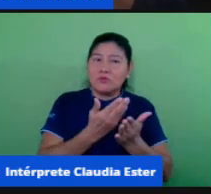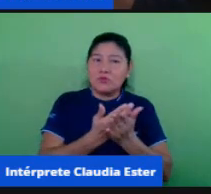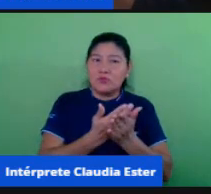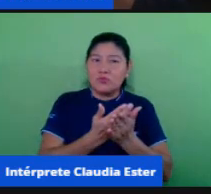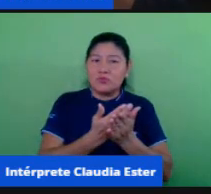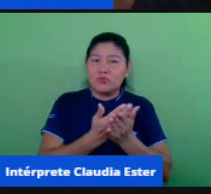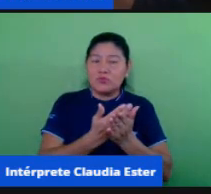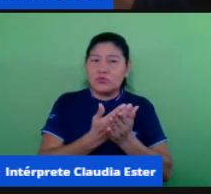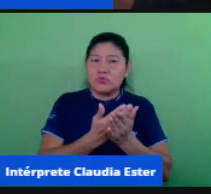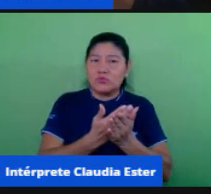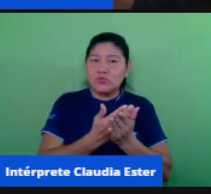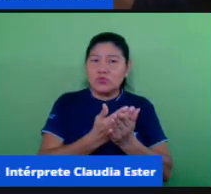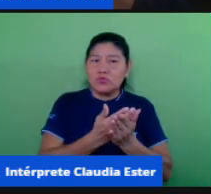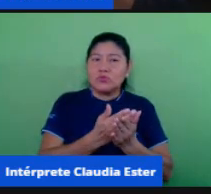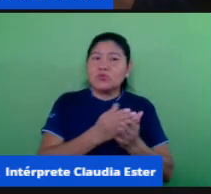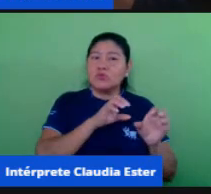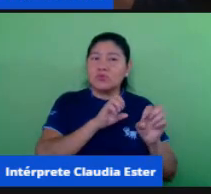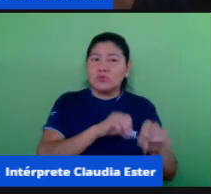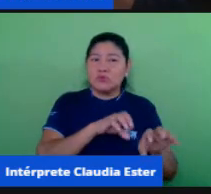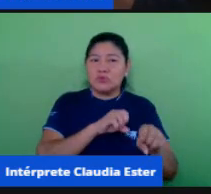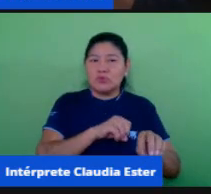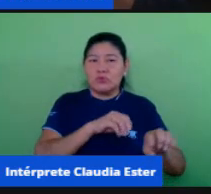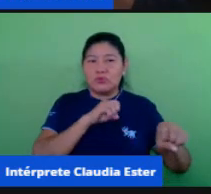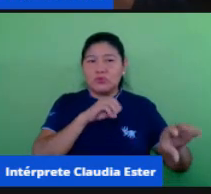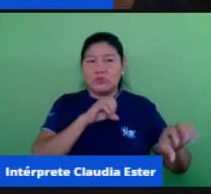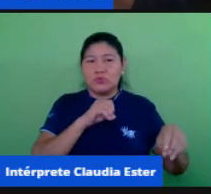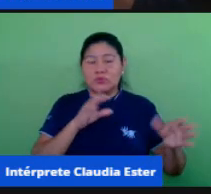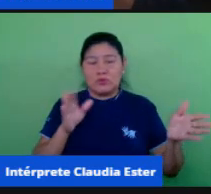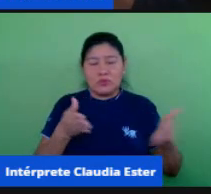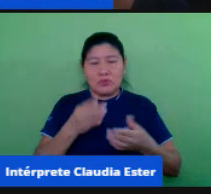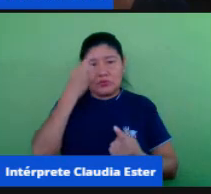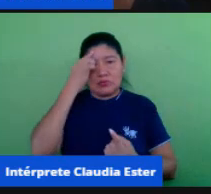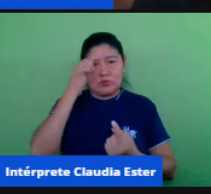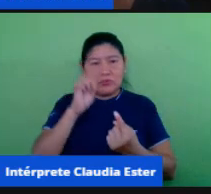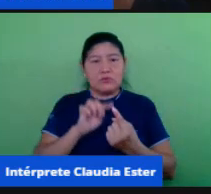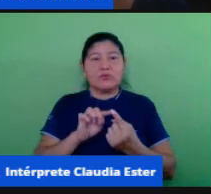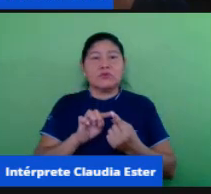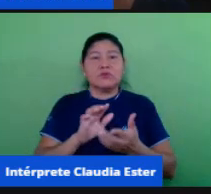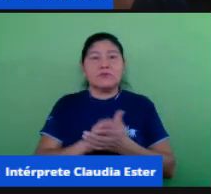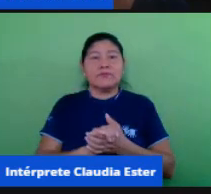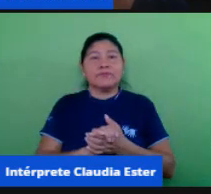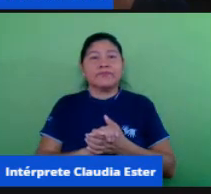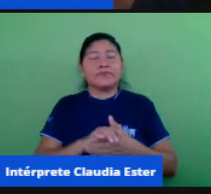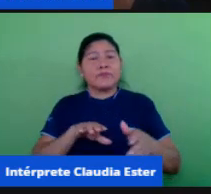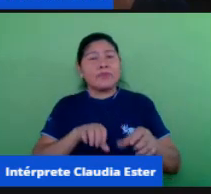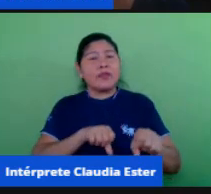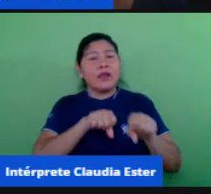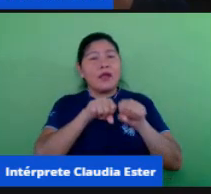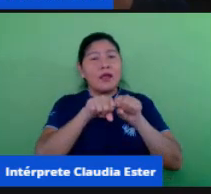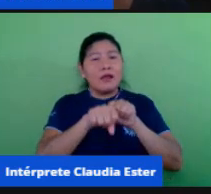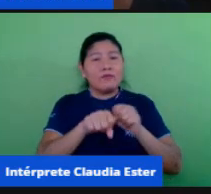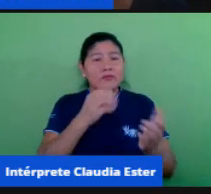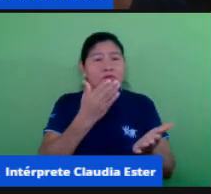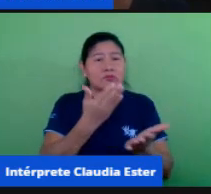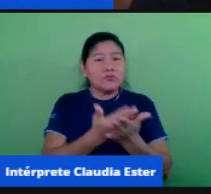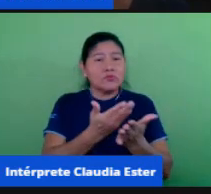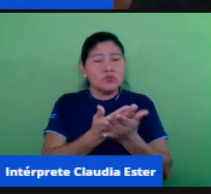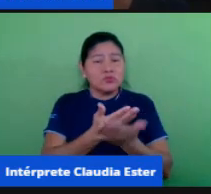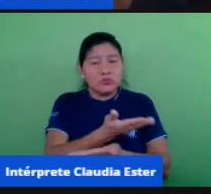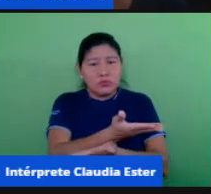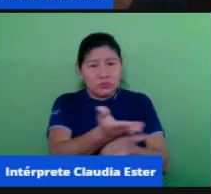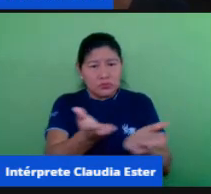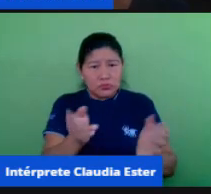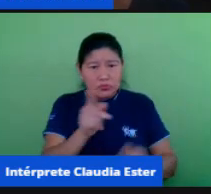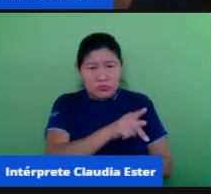nesta reflexão pedagógica específica a formação de qualidade dos docentes